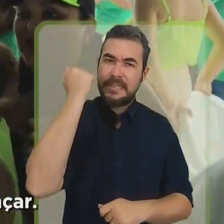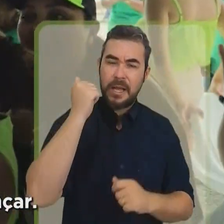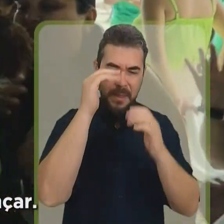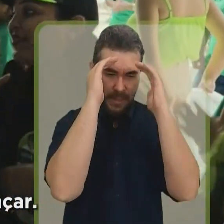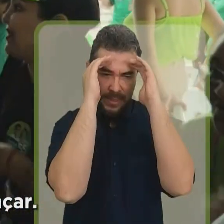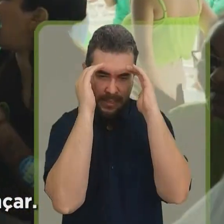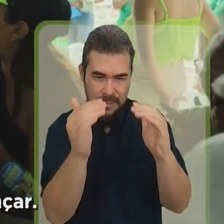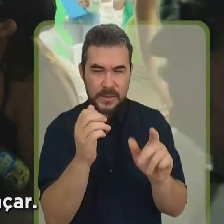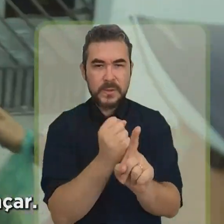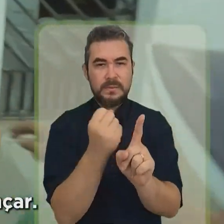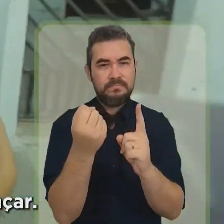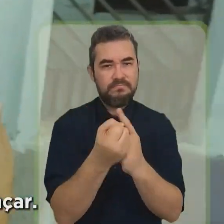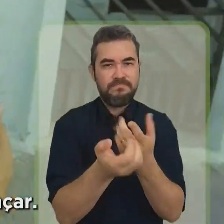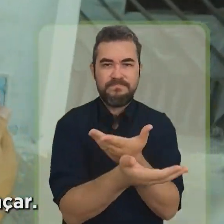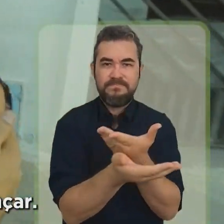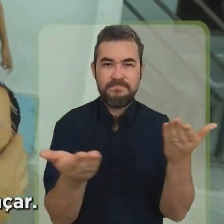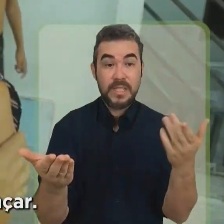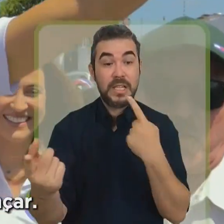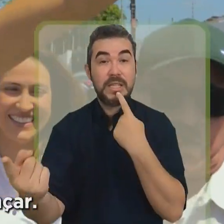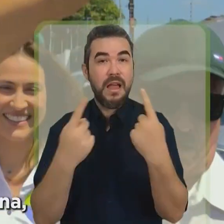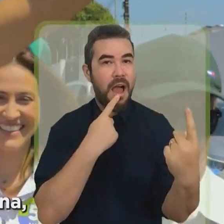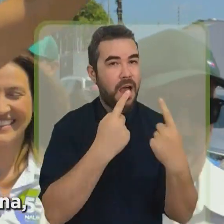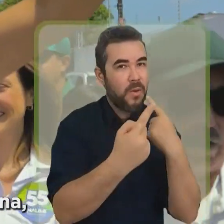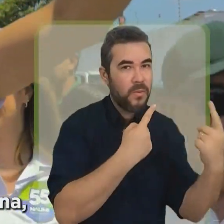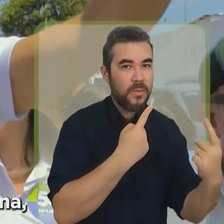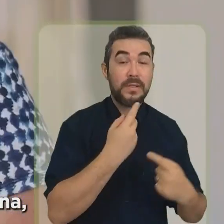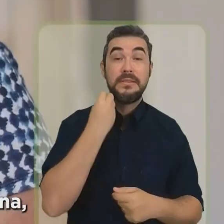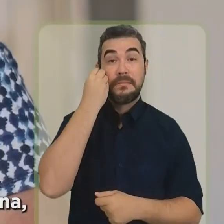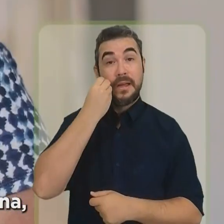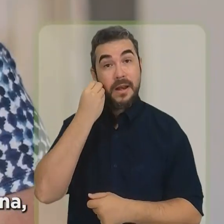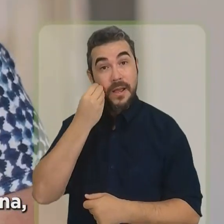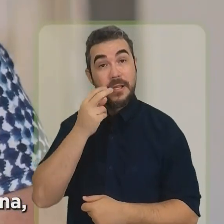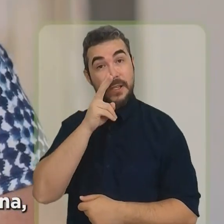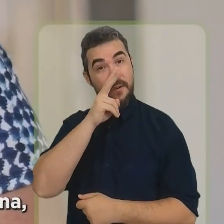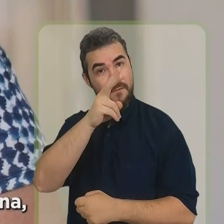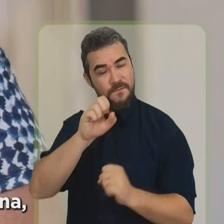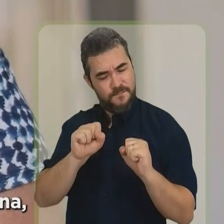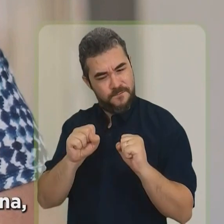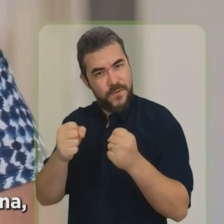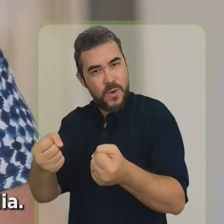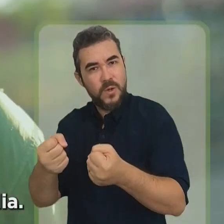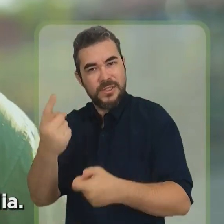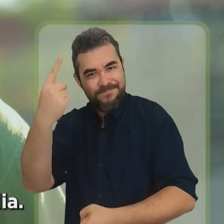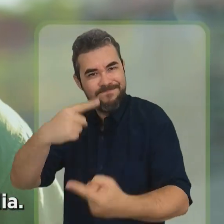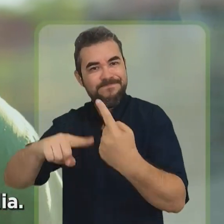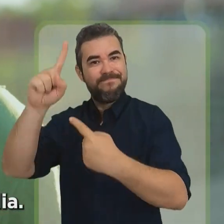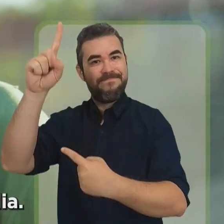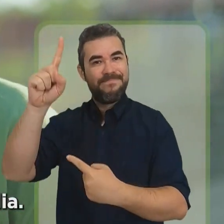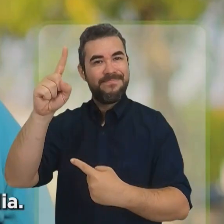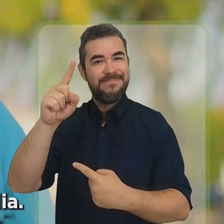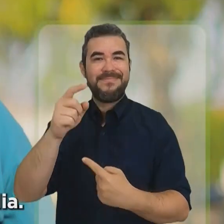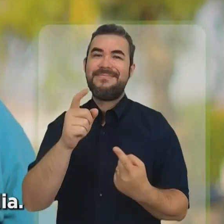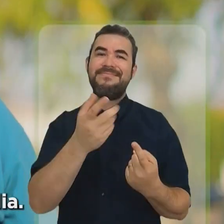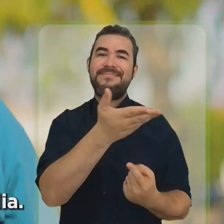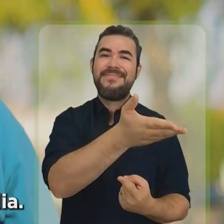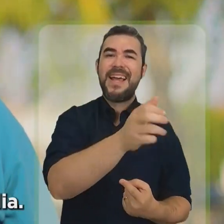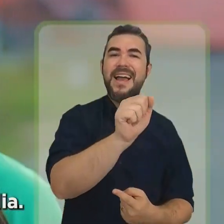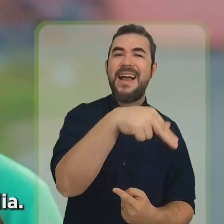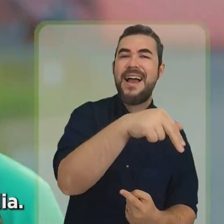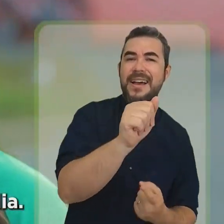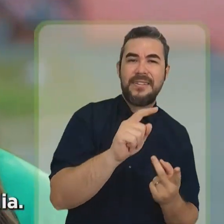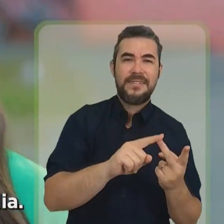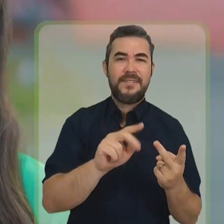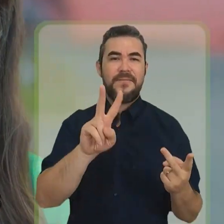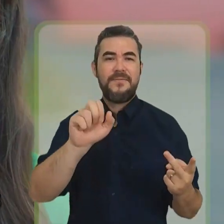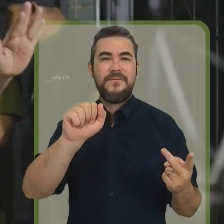a experiência e a força para avançar. Naumi é o candidato da Dona Ana, do Seu Valdir, do Júlio, da